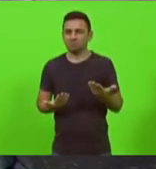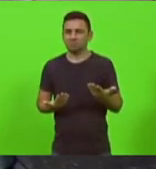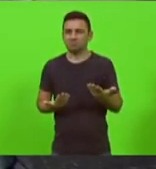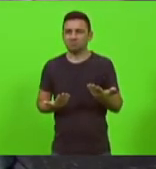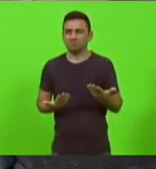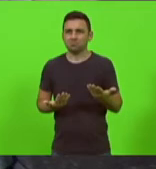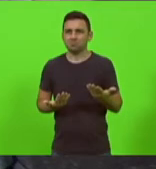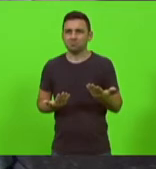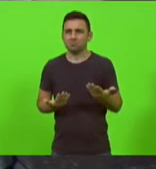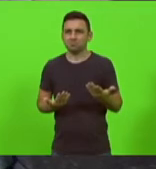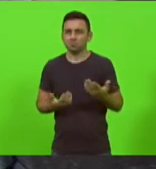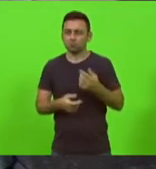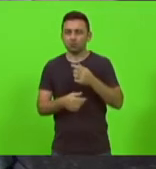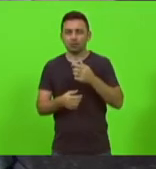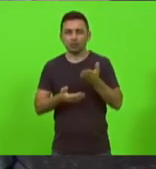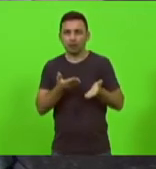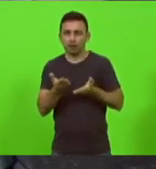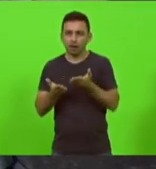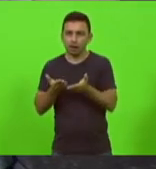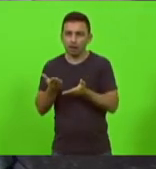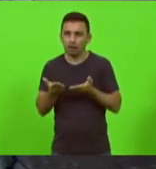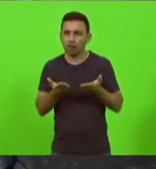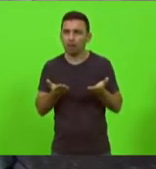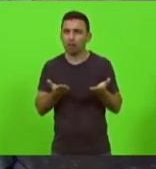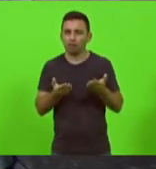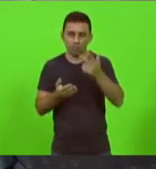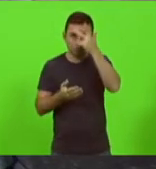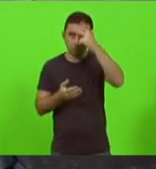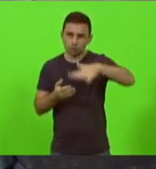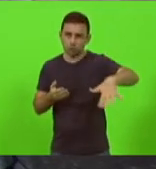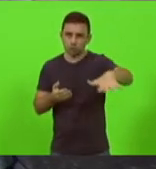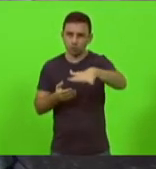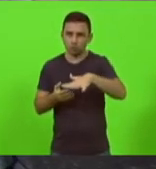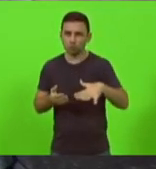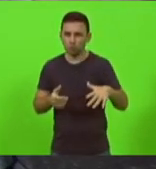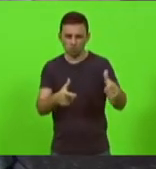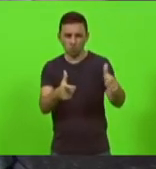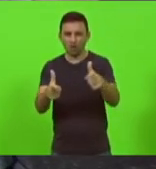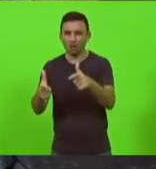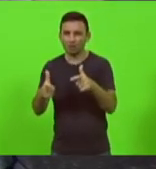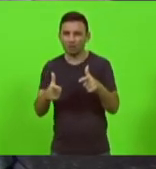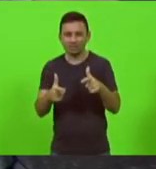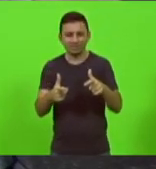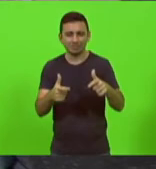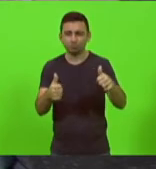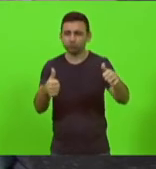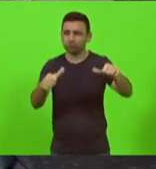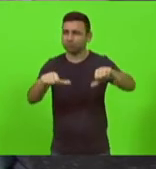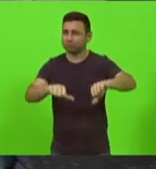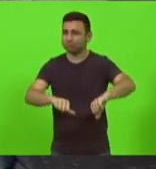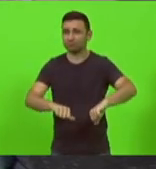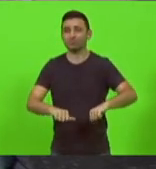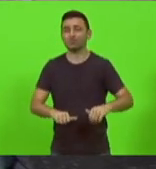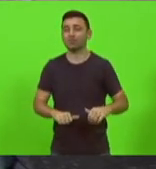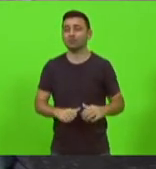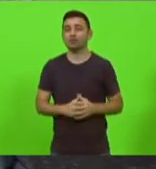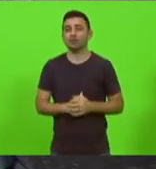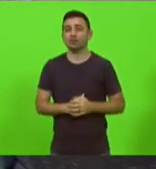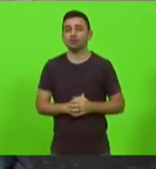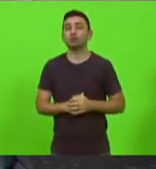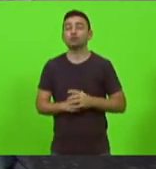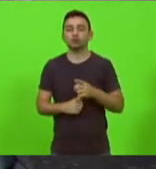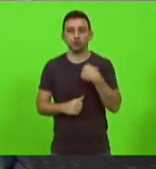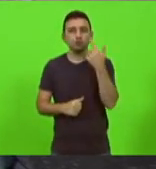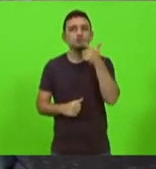setor ali atendia as pessoas em condições totalmente desumanas e a gente conseguiu através